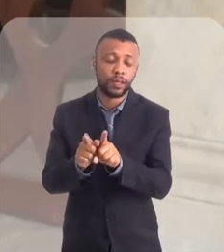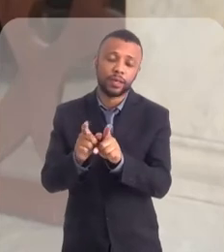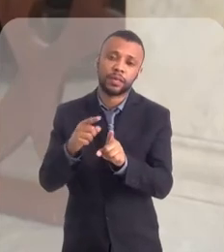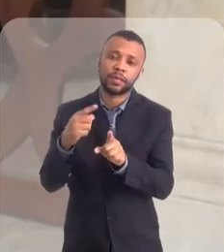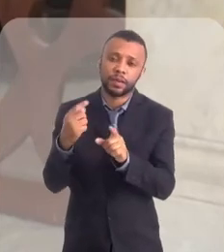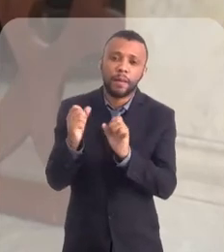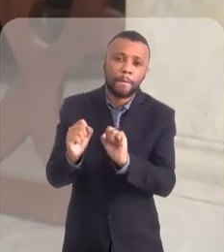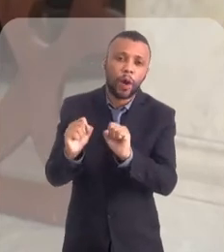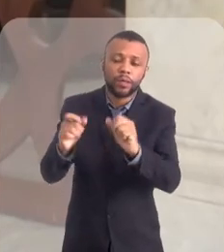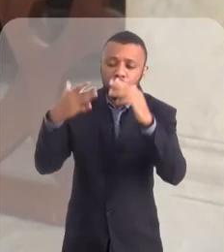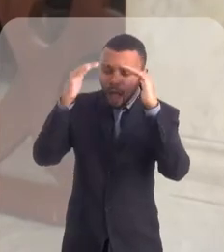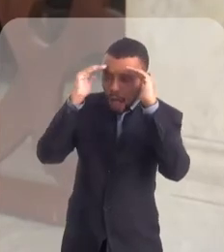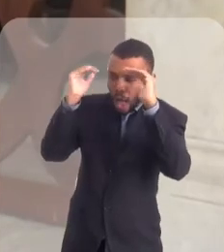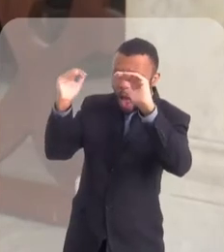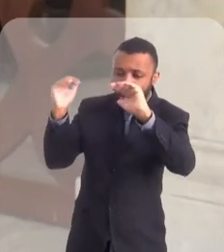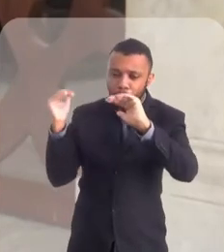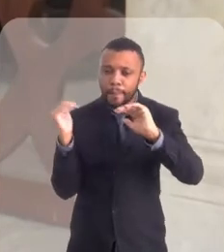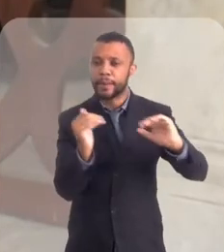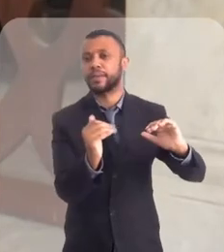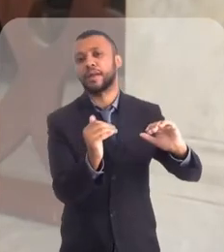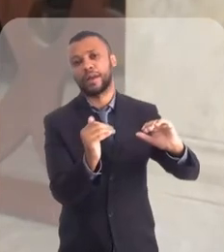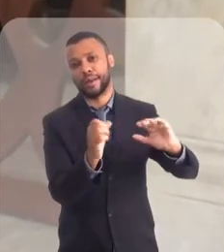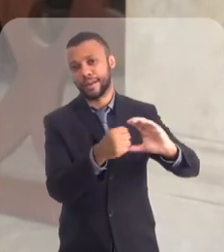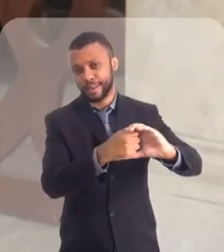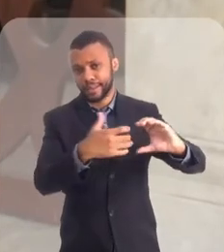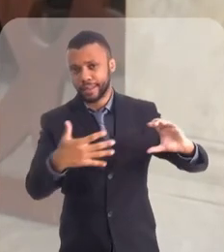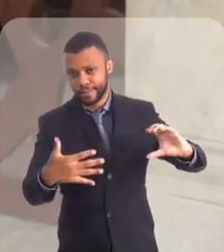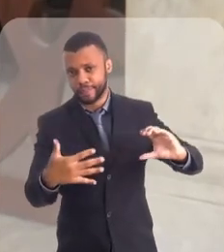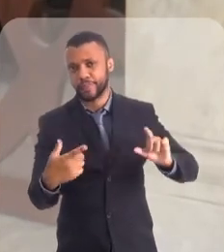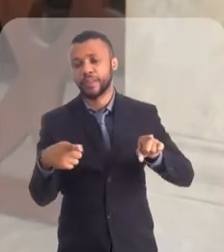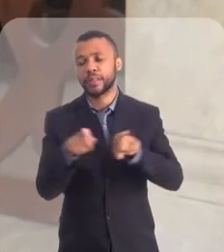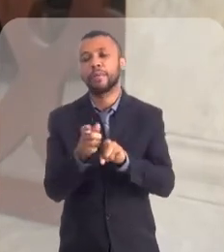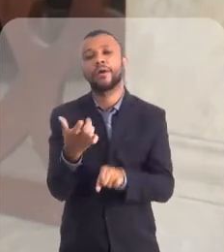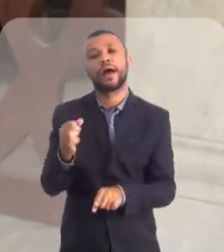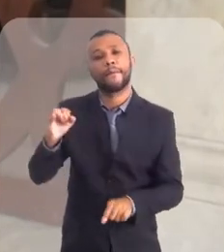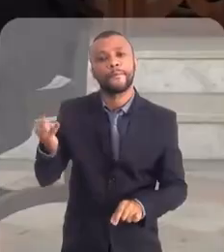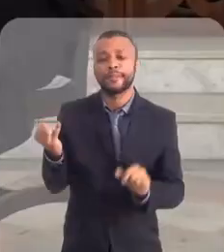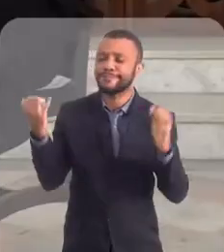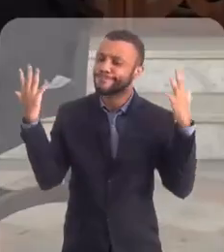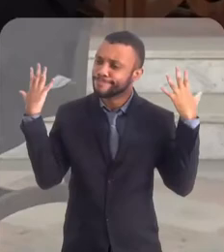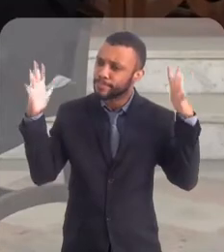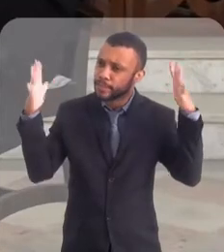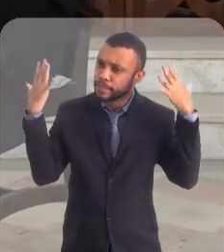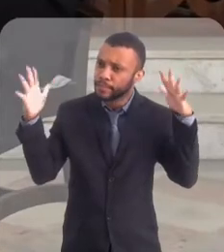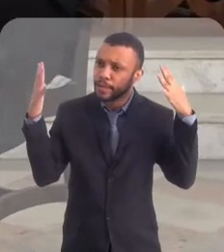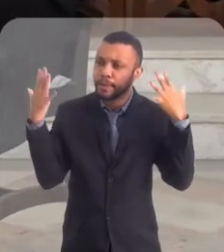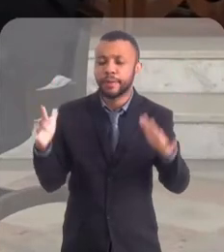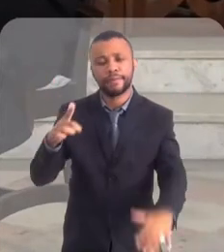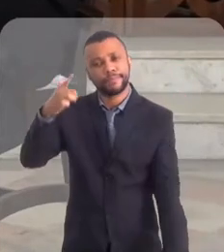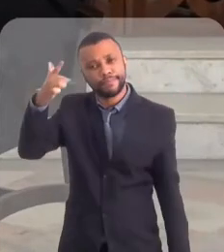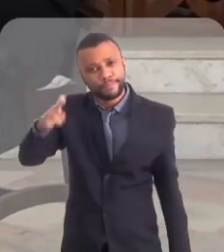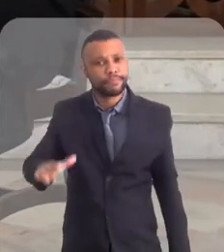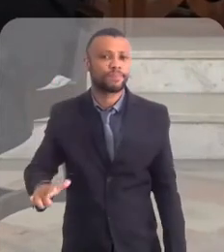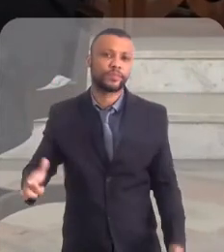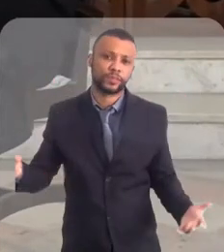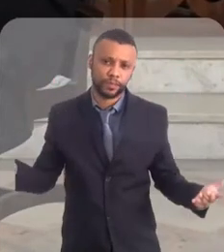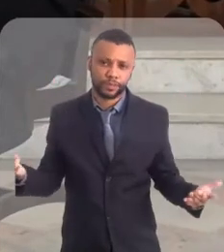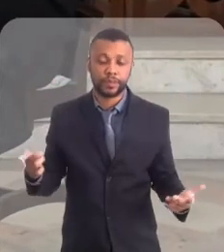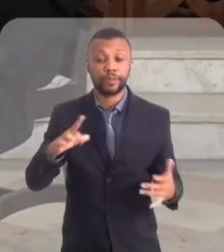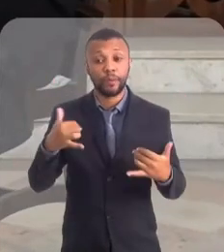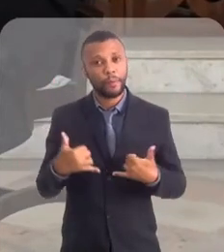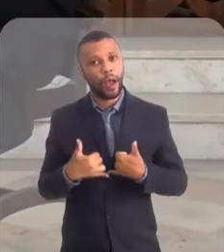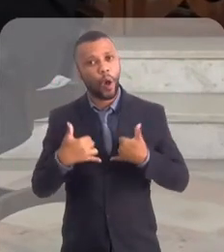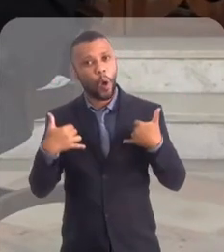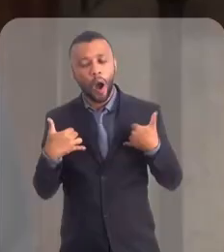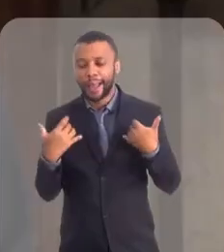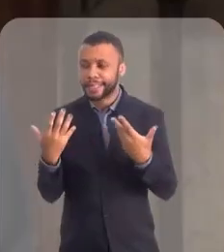a respeitá-las dessa forma. Quero lhe dar parabéns mais uma vez. Como eu disse, eu tive a